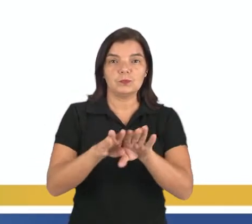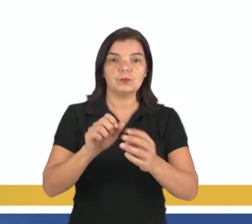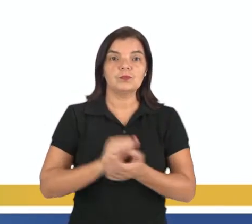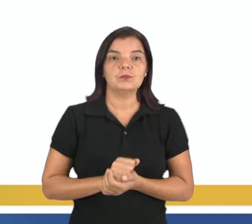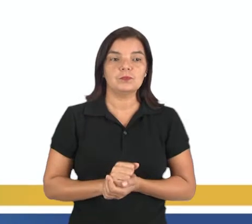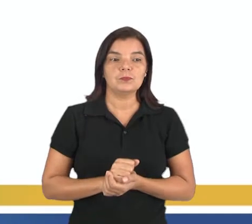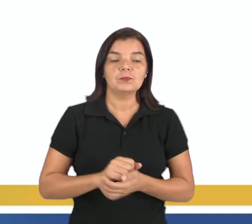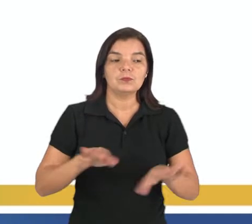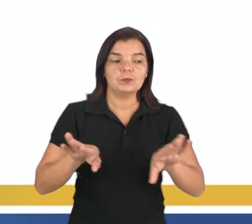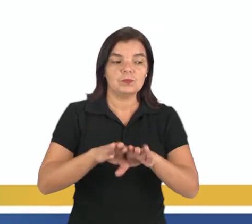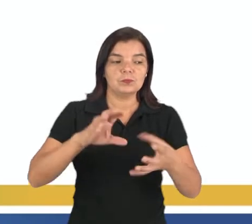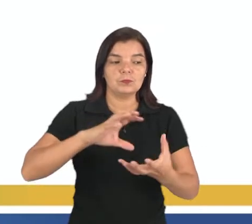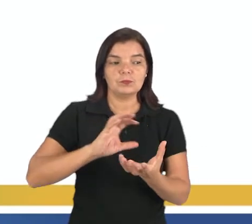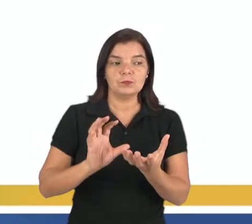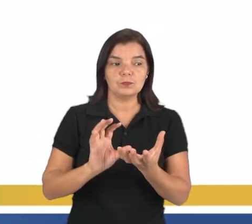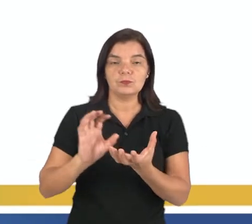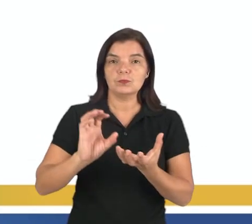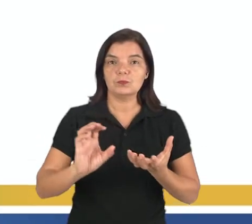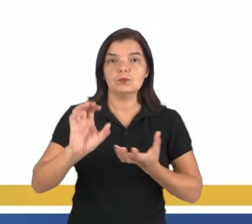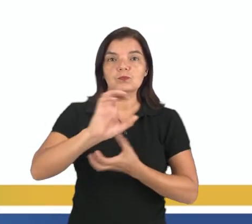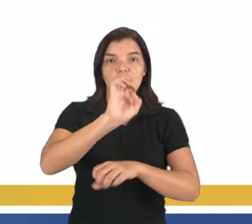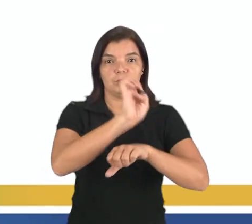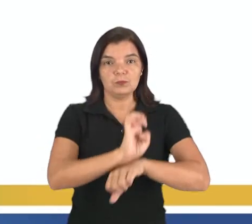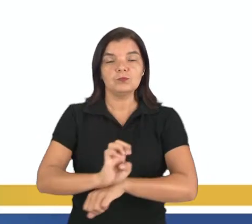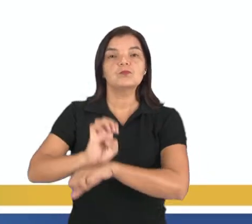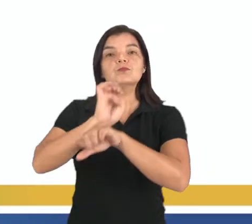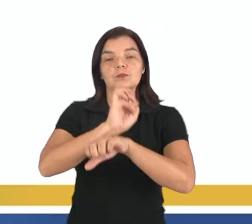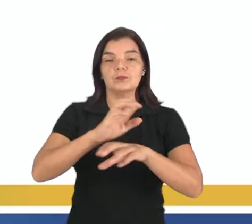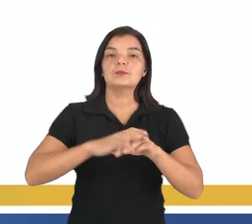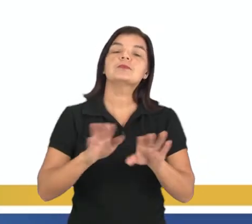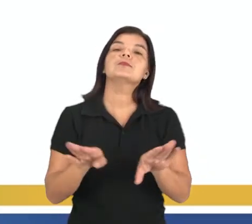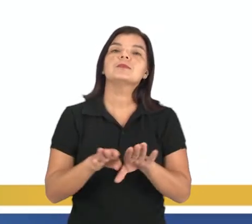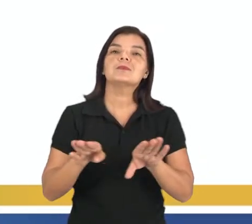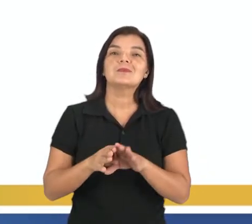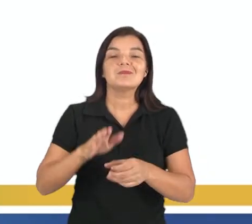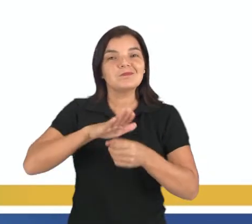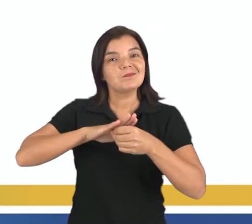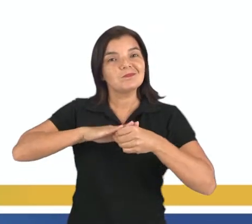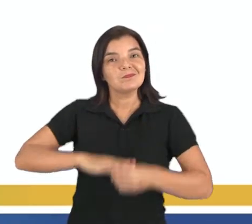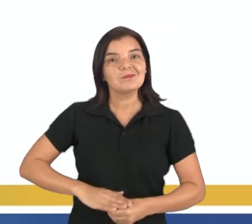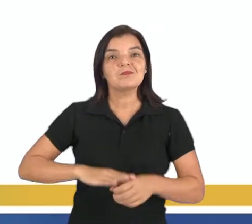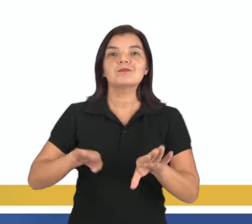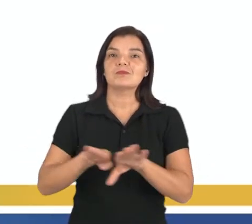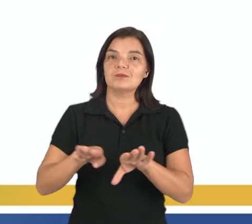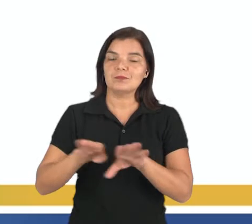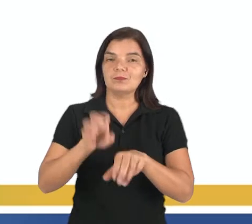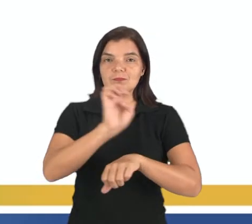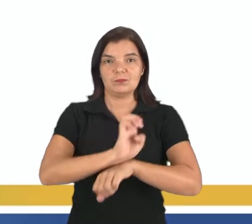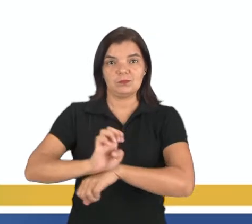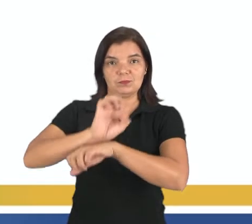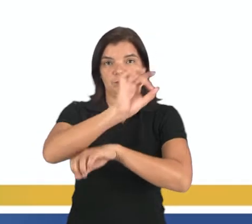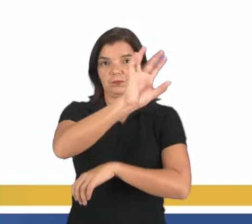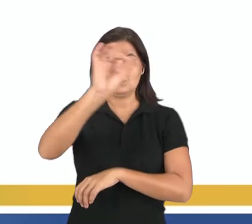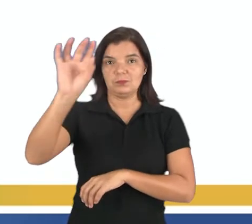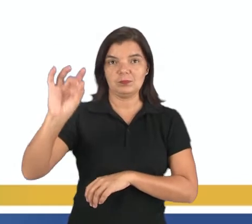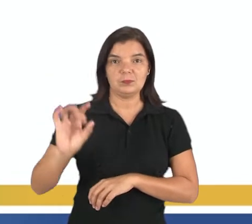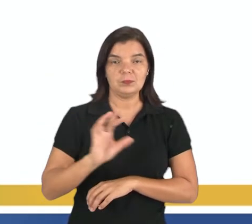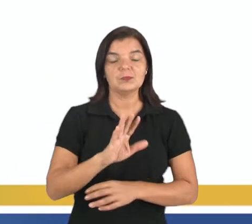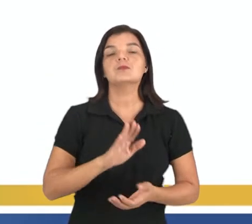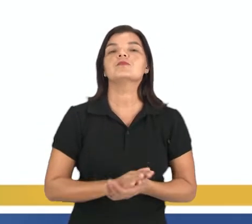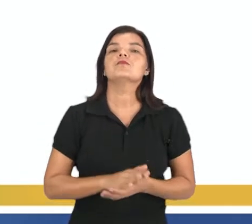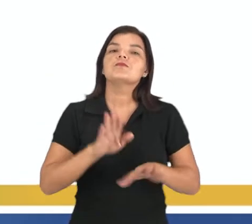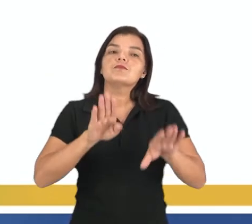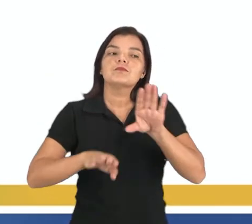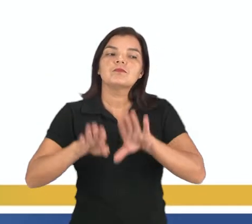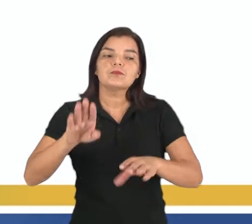O critério usado nesta divisão é a história da expansão da colonização europeia em cada continente. De